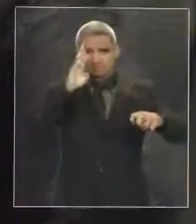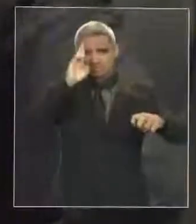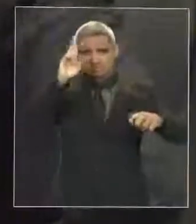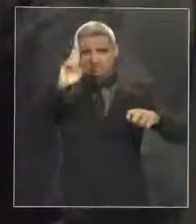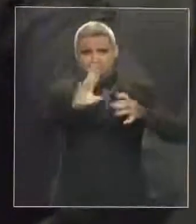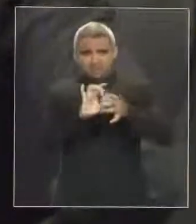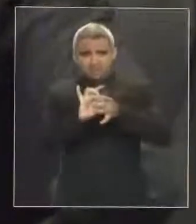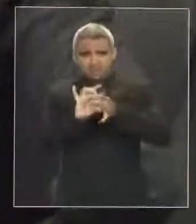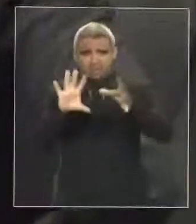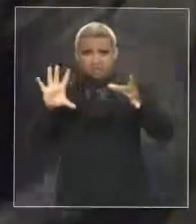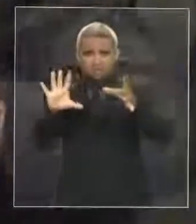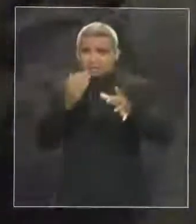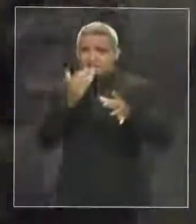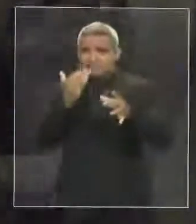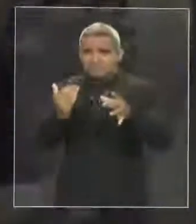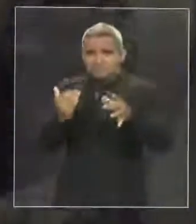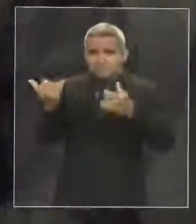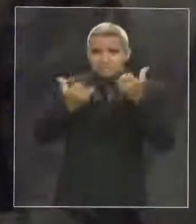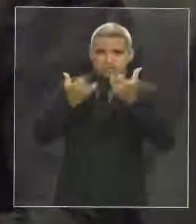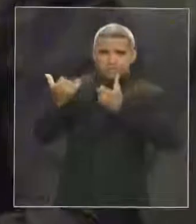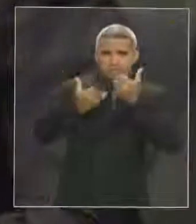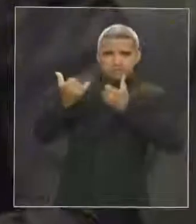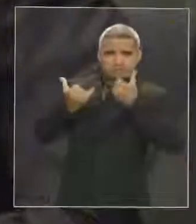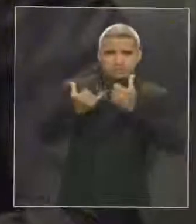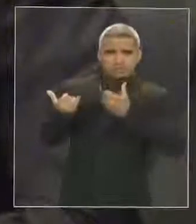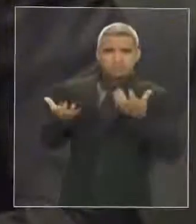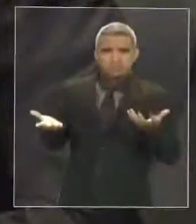autorizar um pedido de informação de endereço de escola.